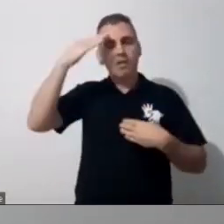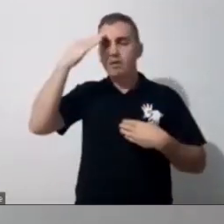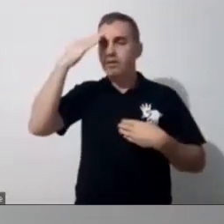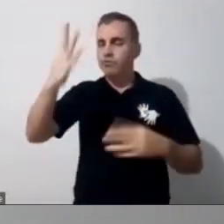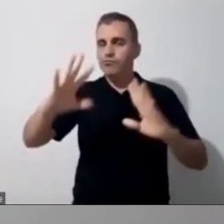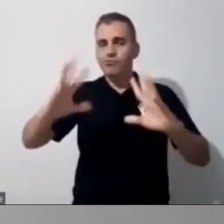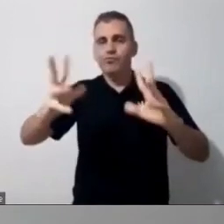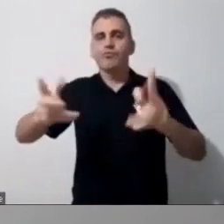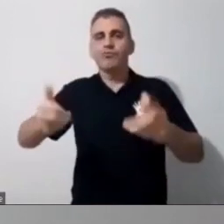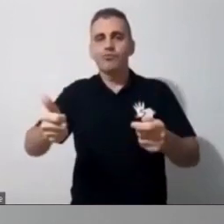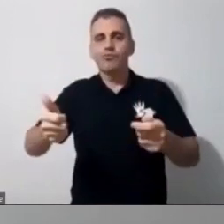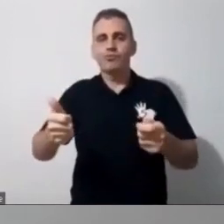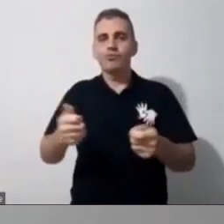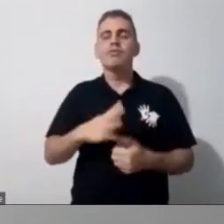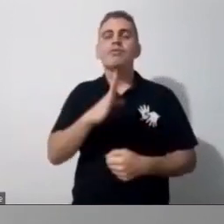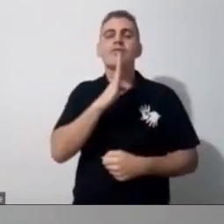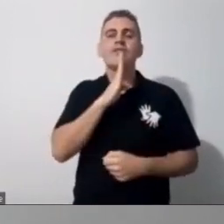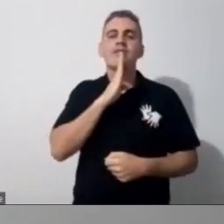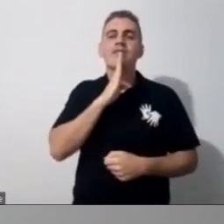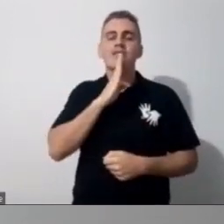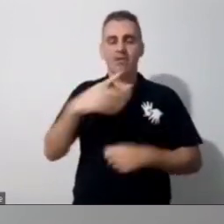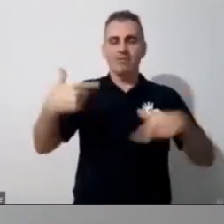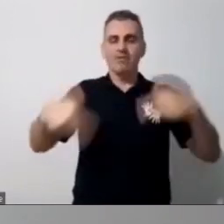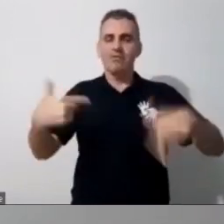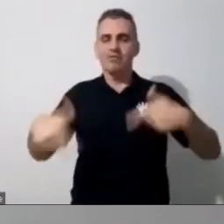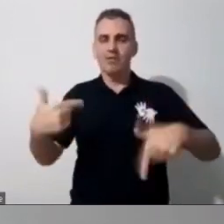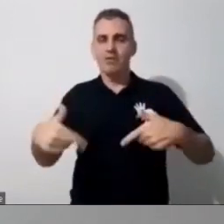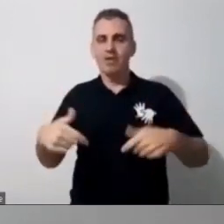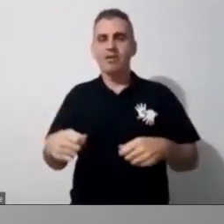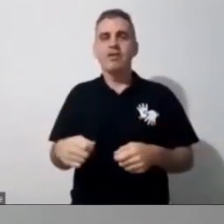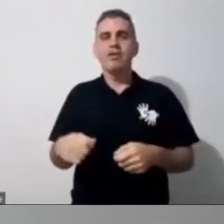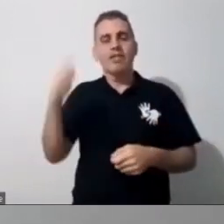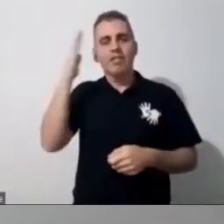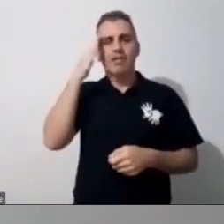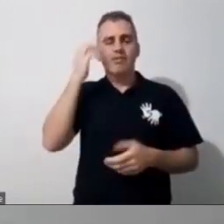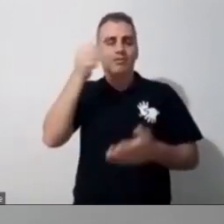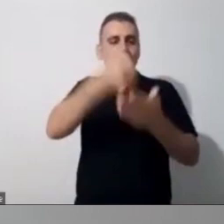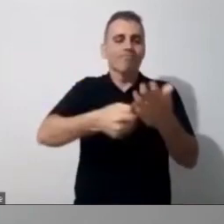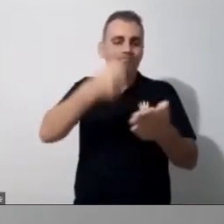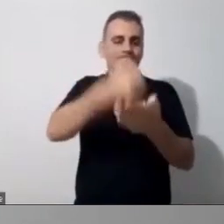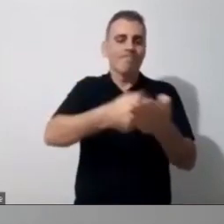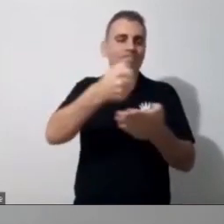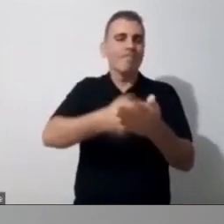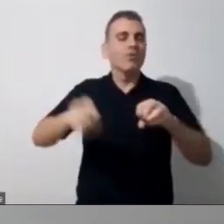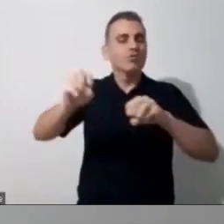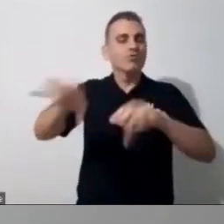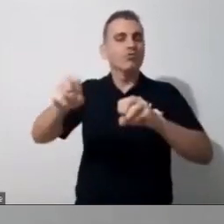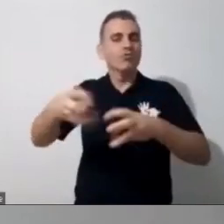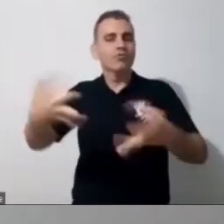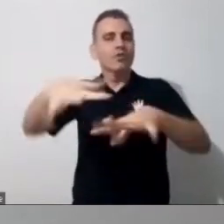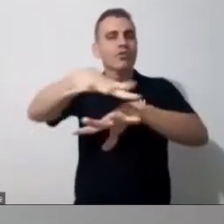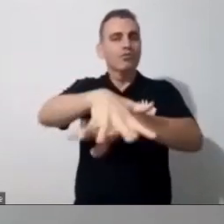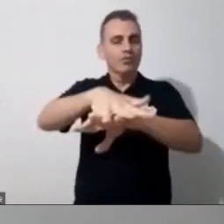todos e quem conhece o nosso trabalho, sabe, o quanto a gente luta por uma educação inclusiva de